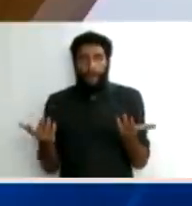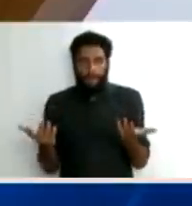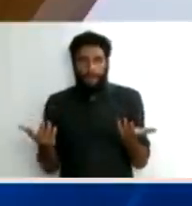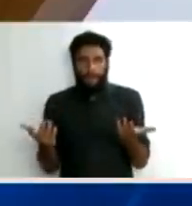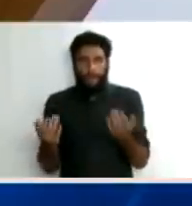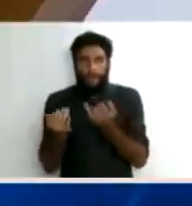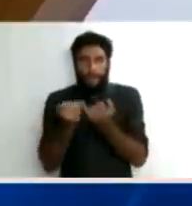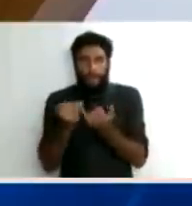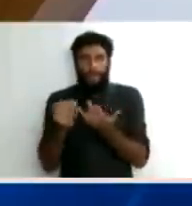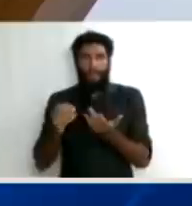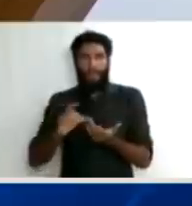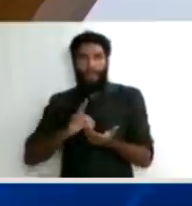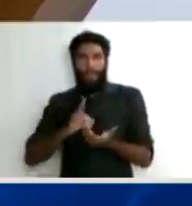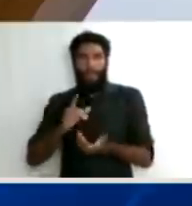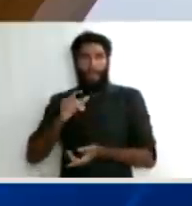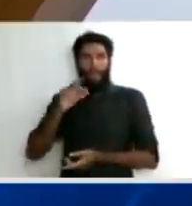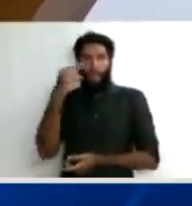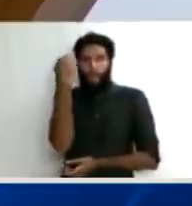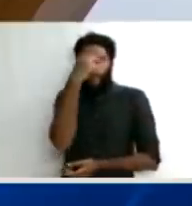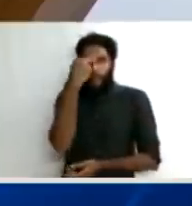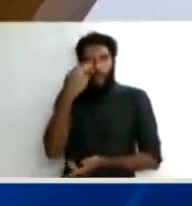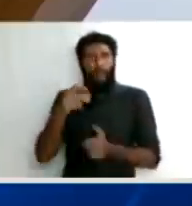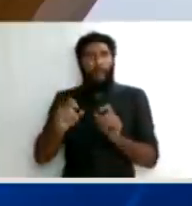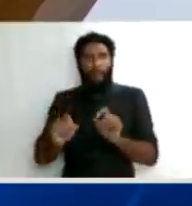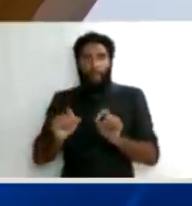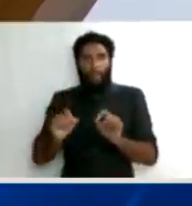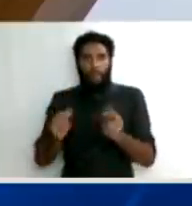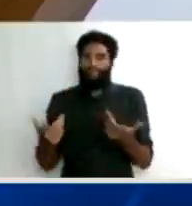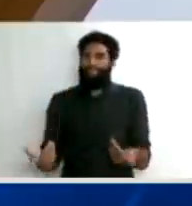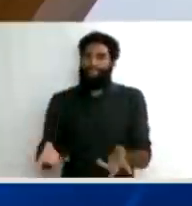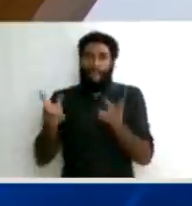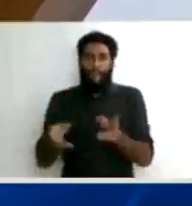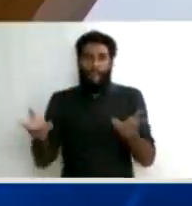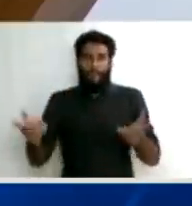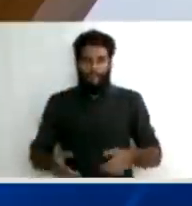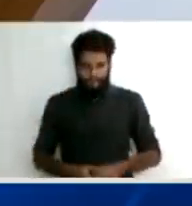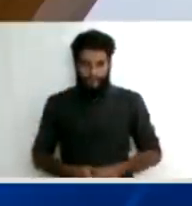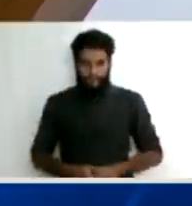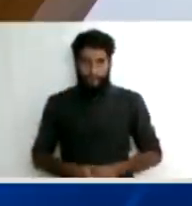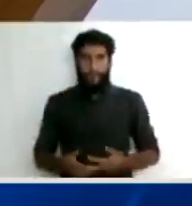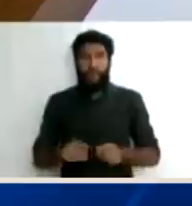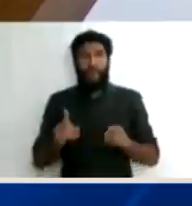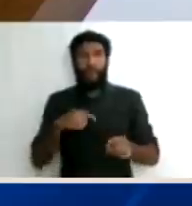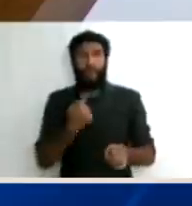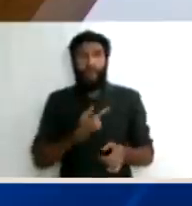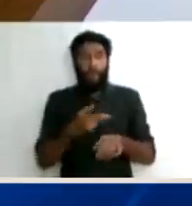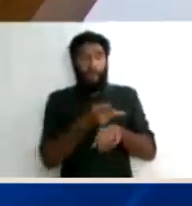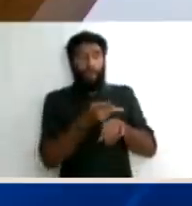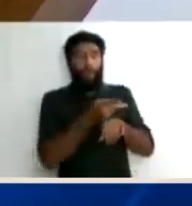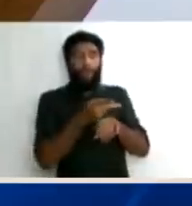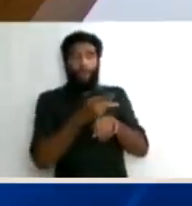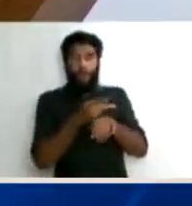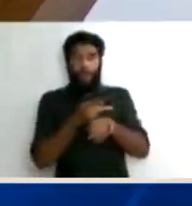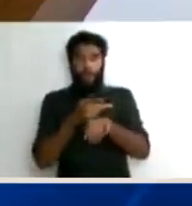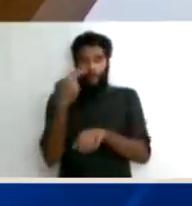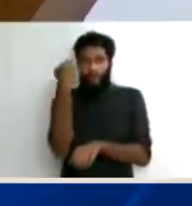decidir que realmente a 13ª vara de Curitiba é